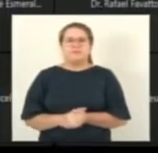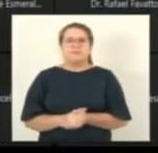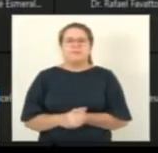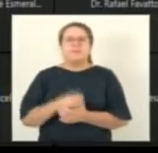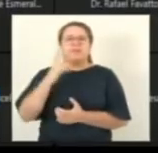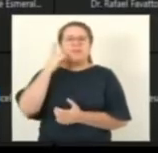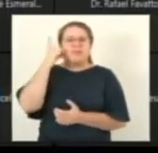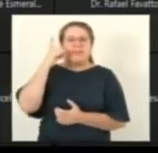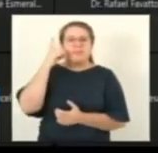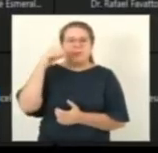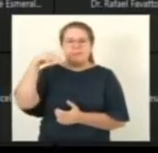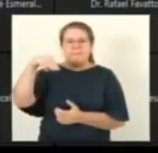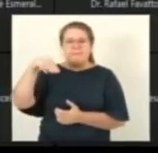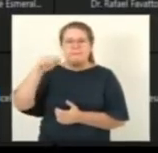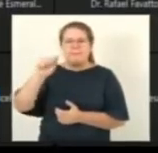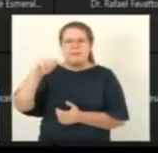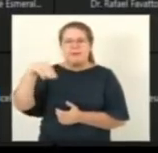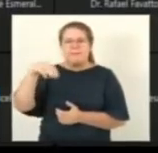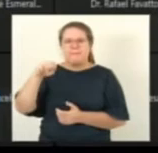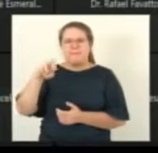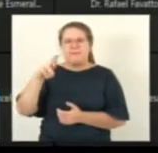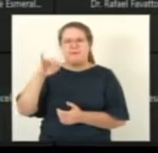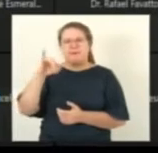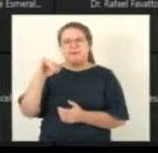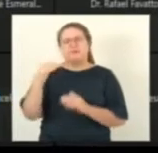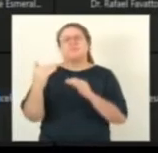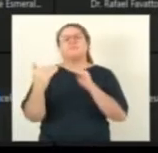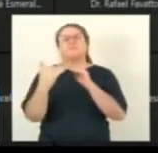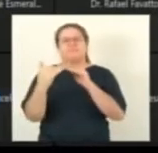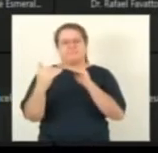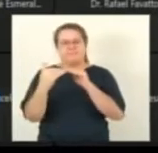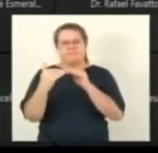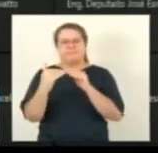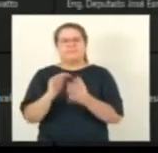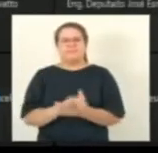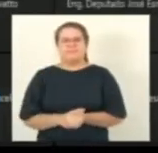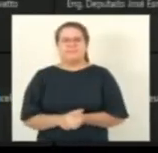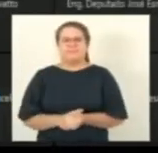deputado Doutor Emílio deputado Mameri voto com relator